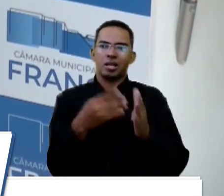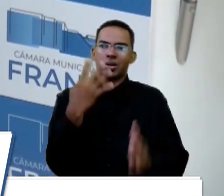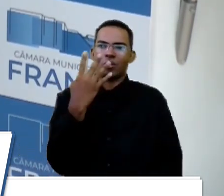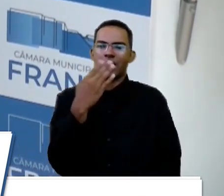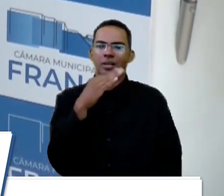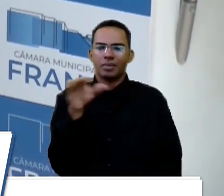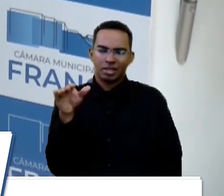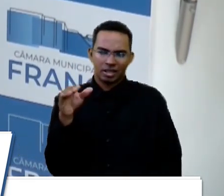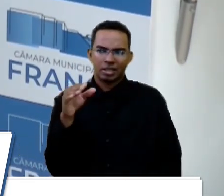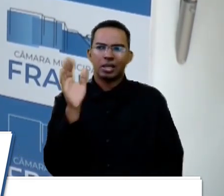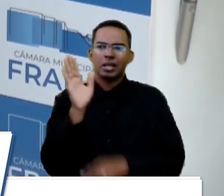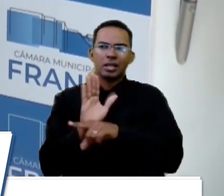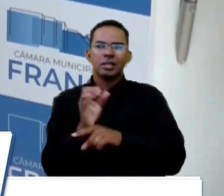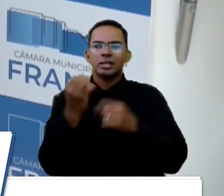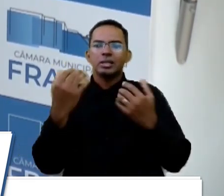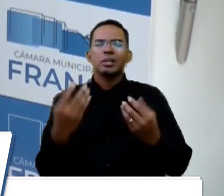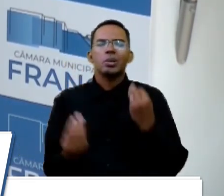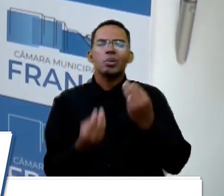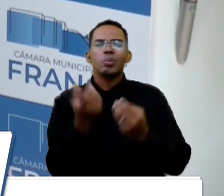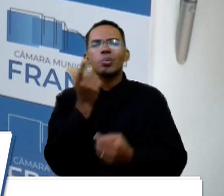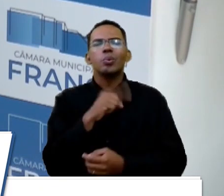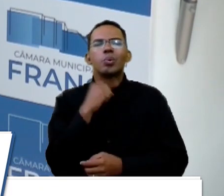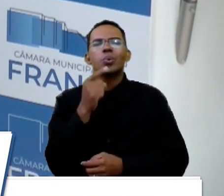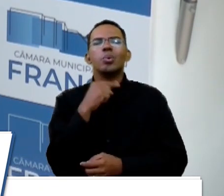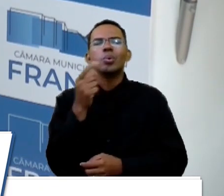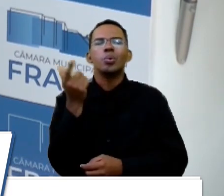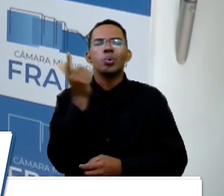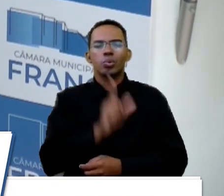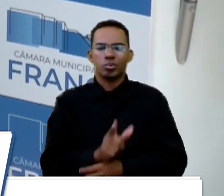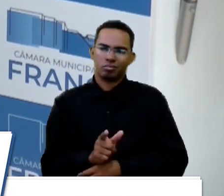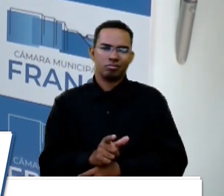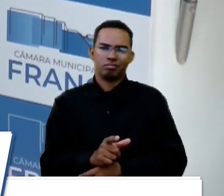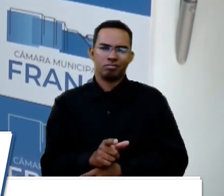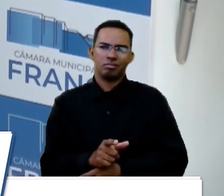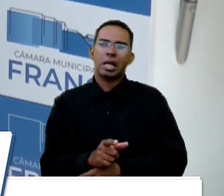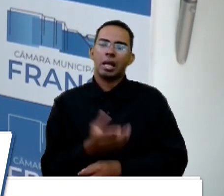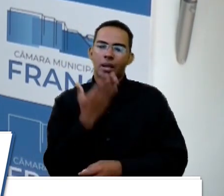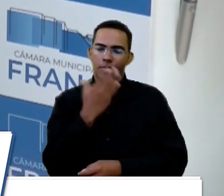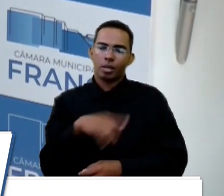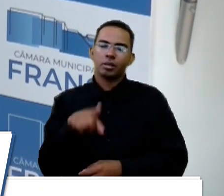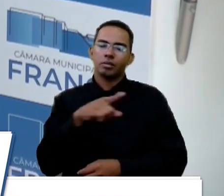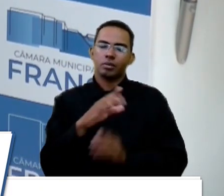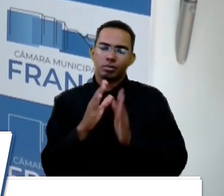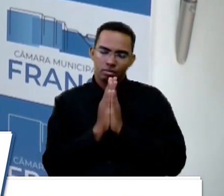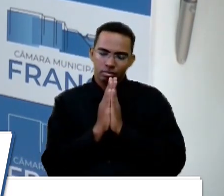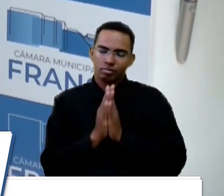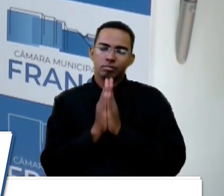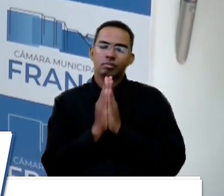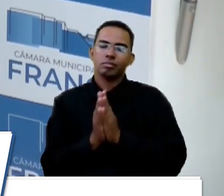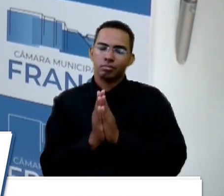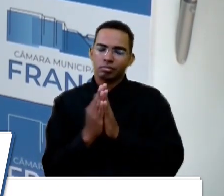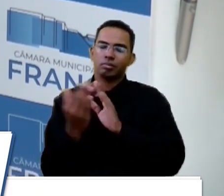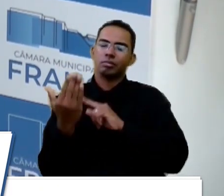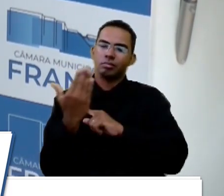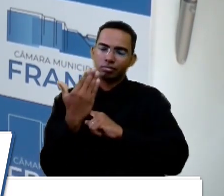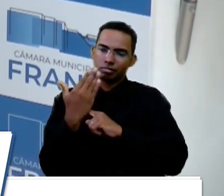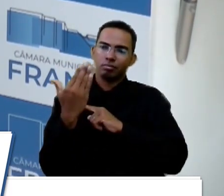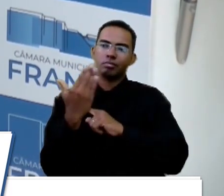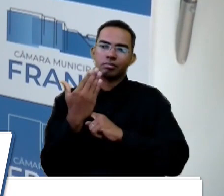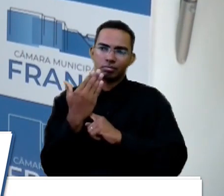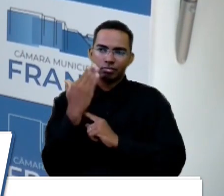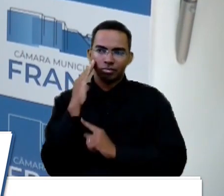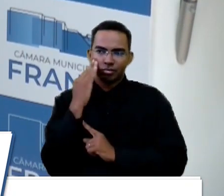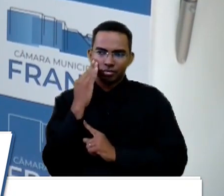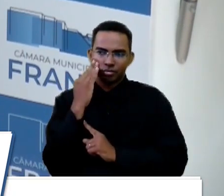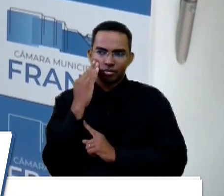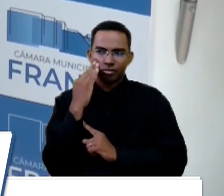Explica pra mim como é que consegue. Então não consegue. Eu peço que vocês, por favor, ajudem. Sabe? Coloca na